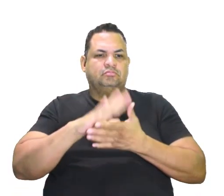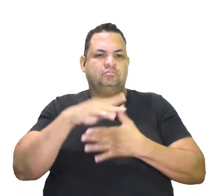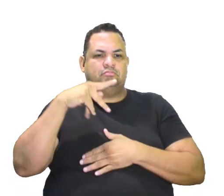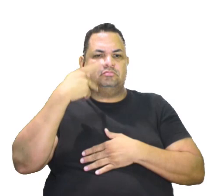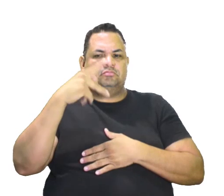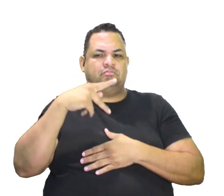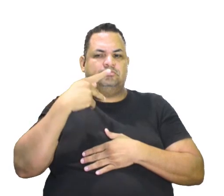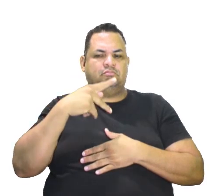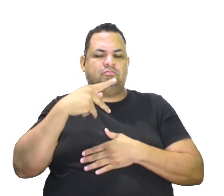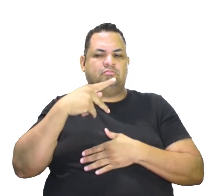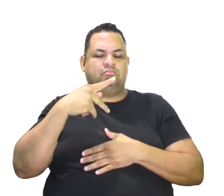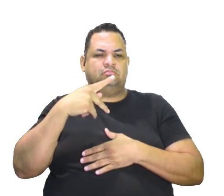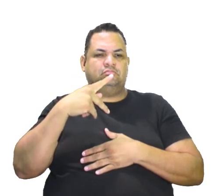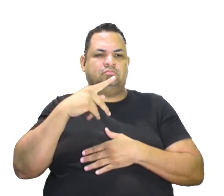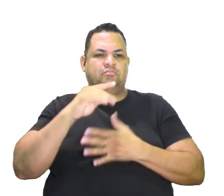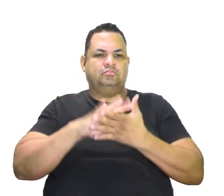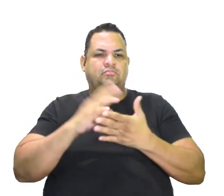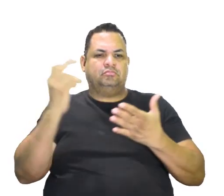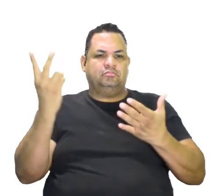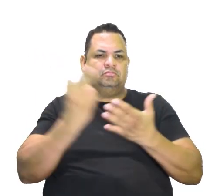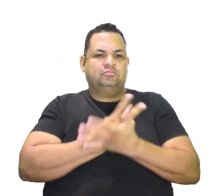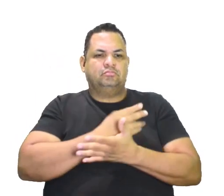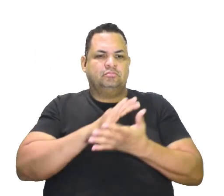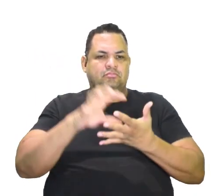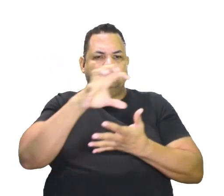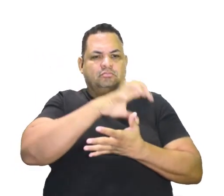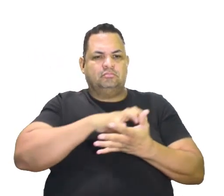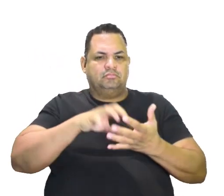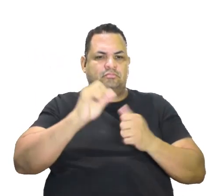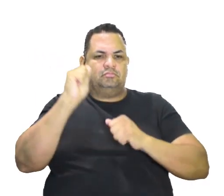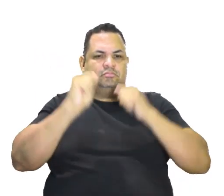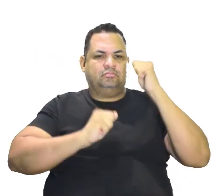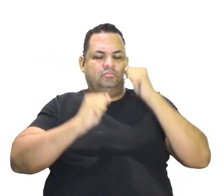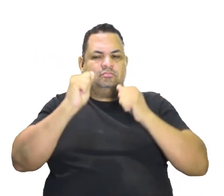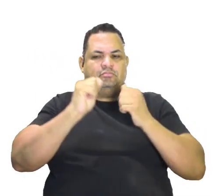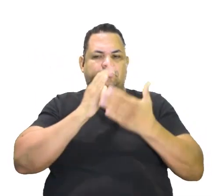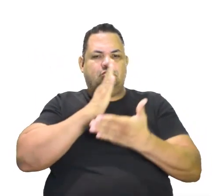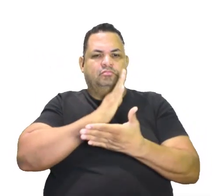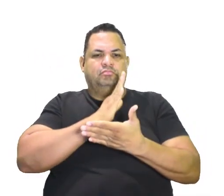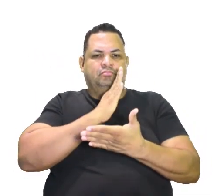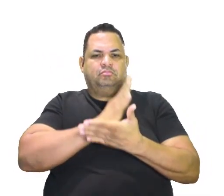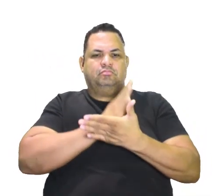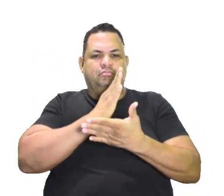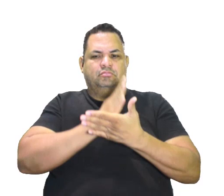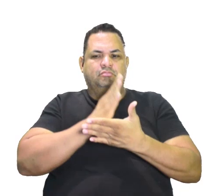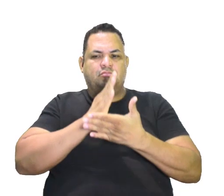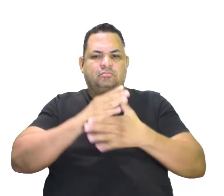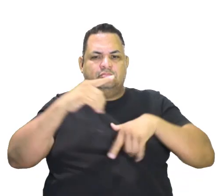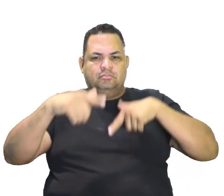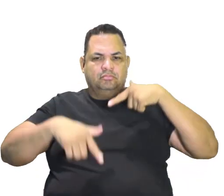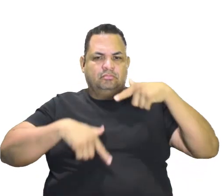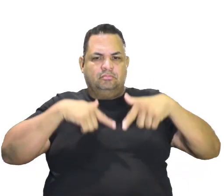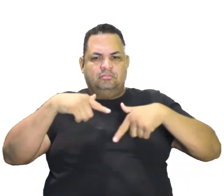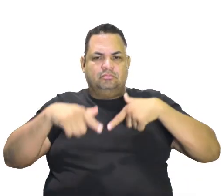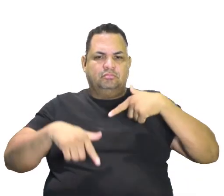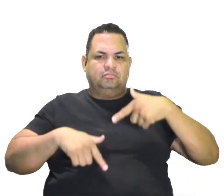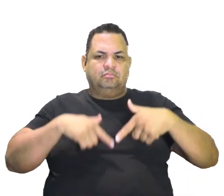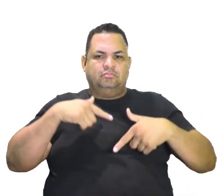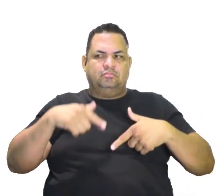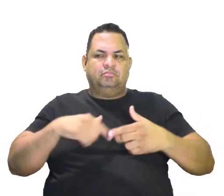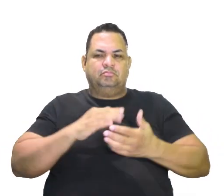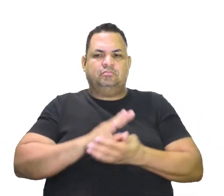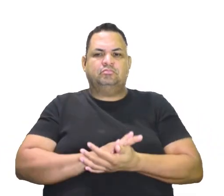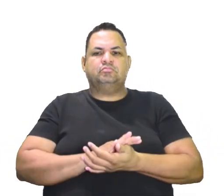fala que os acontecimentos foram a revolução industrial, essa questão da divisão do trabalho, né?